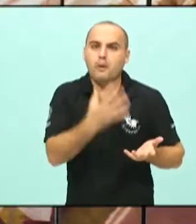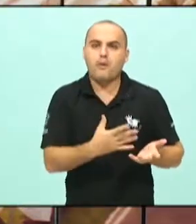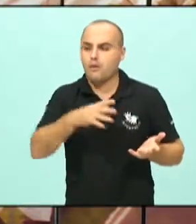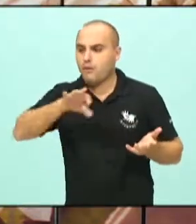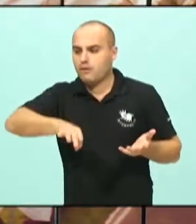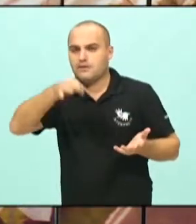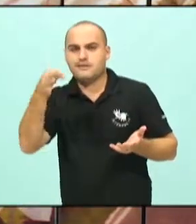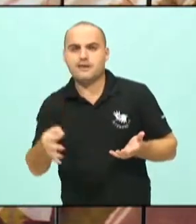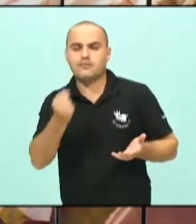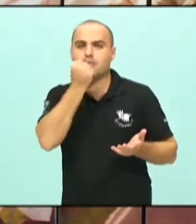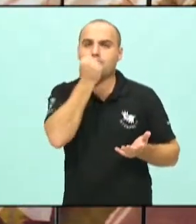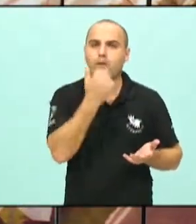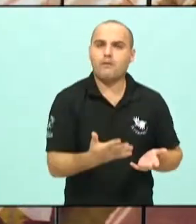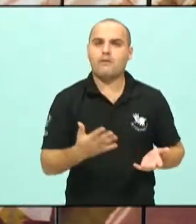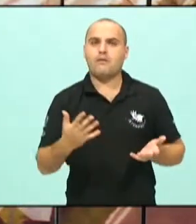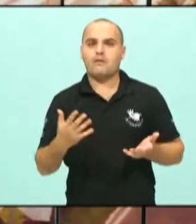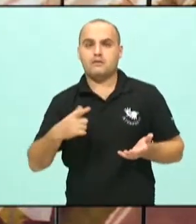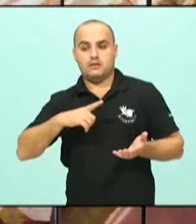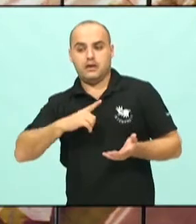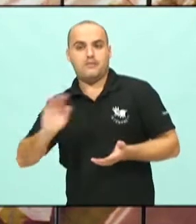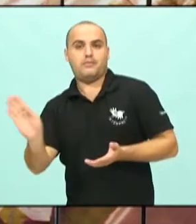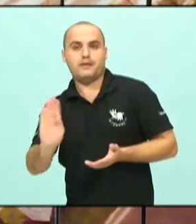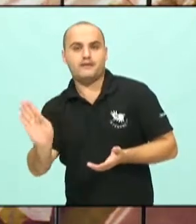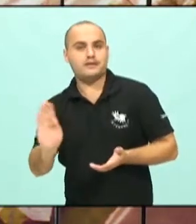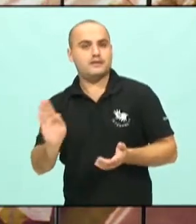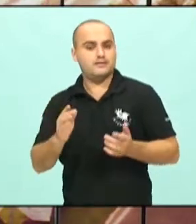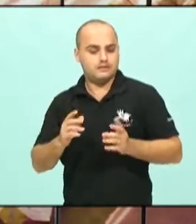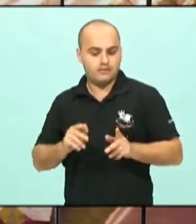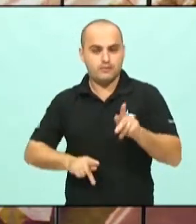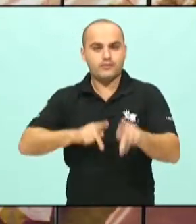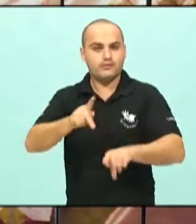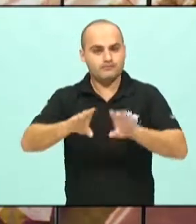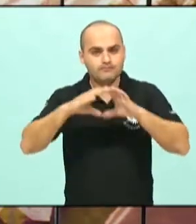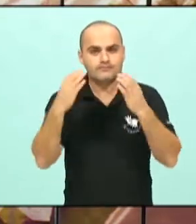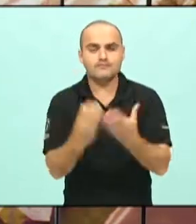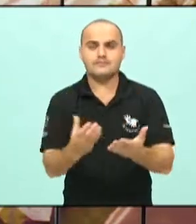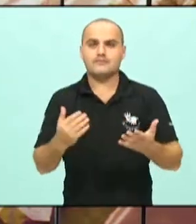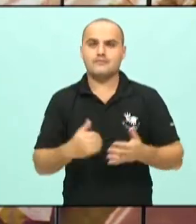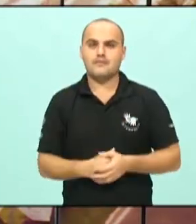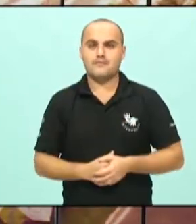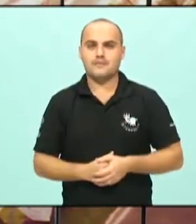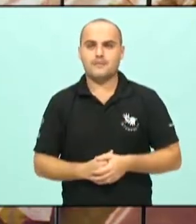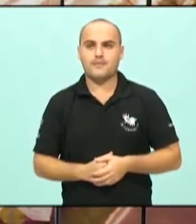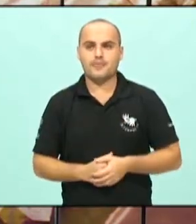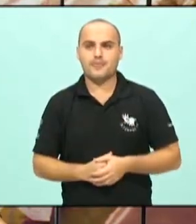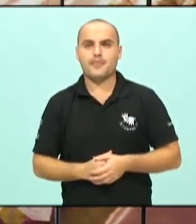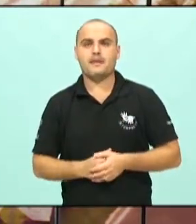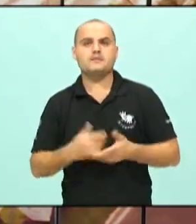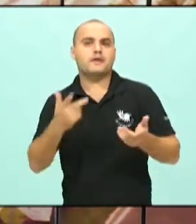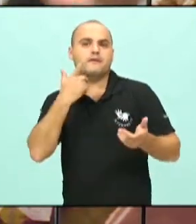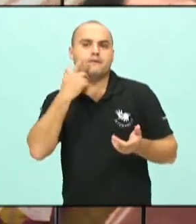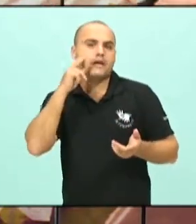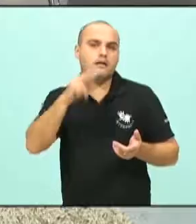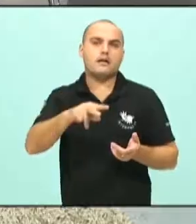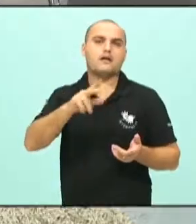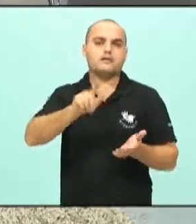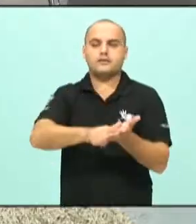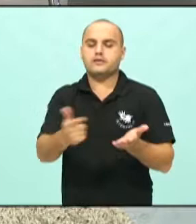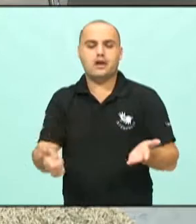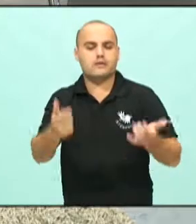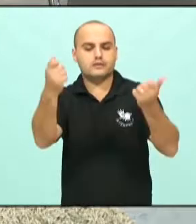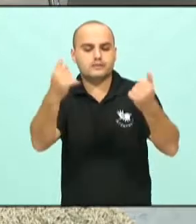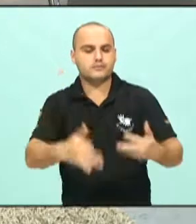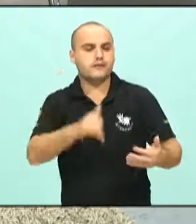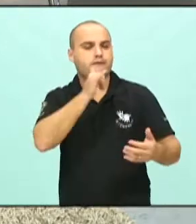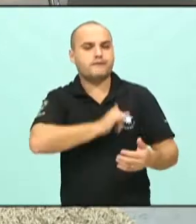razoável, um atendimento que beneficia a coletividade e que a gente não veja mais a imprensa noticiando que vai fechar as portas,